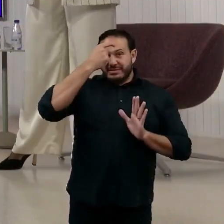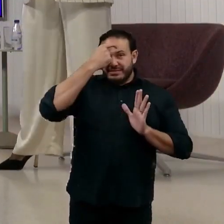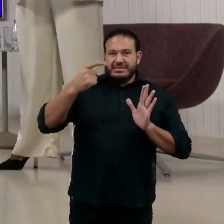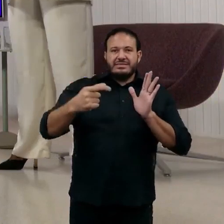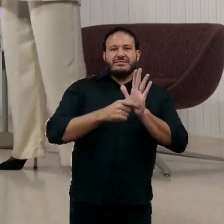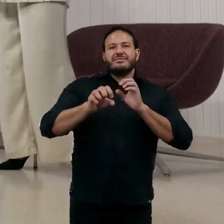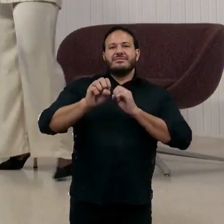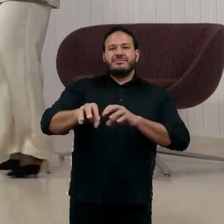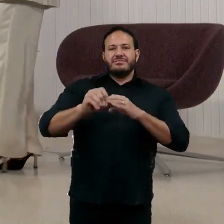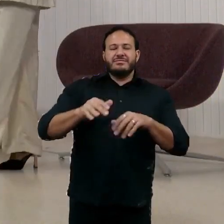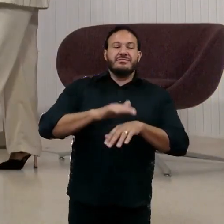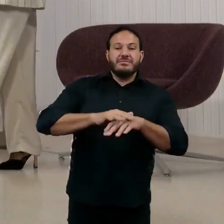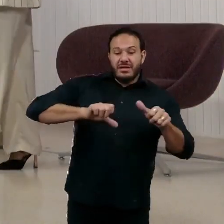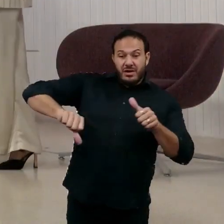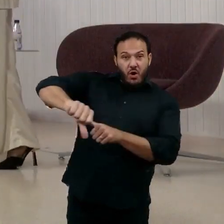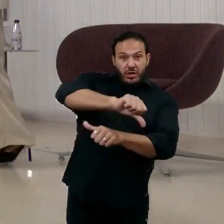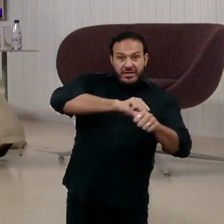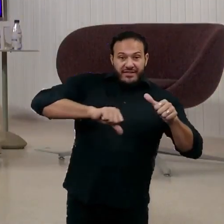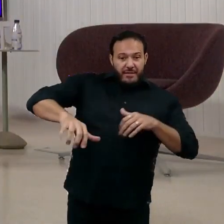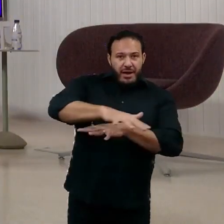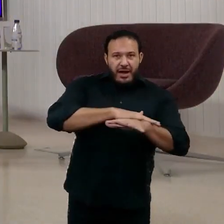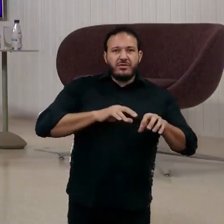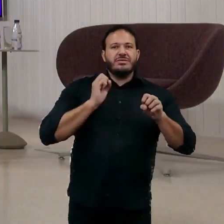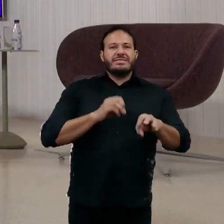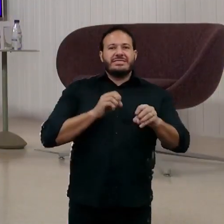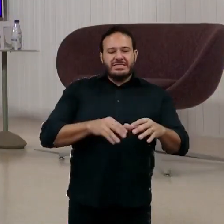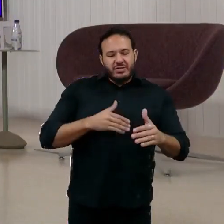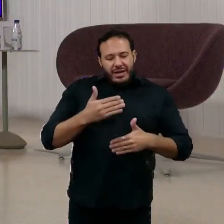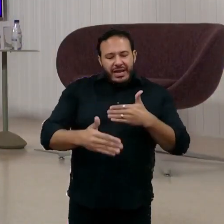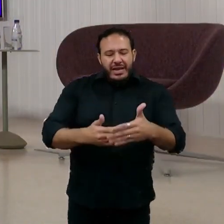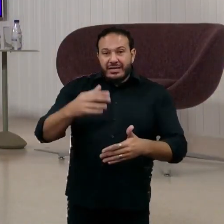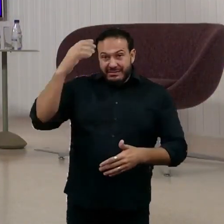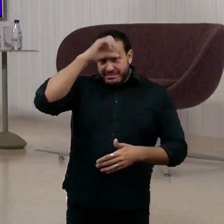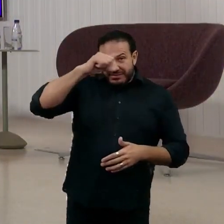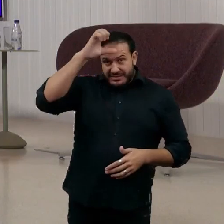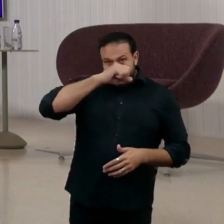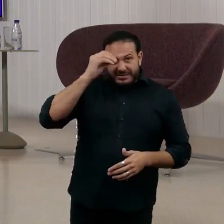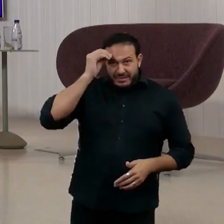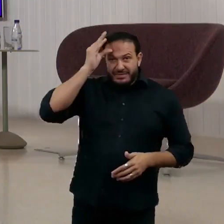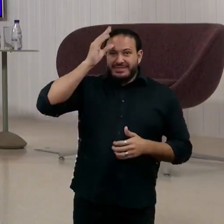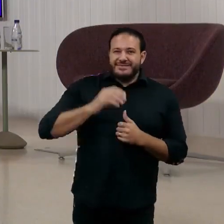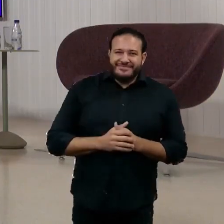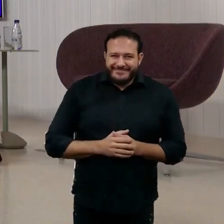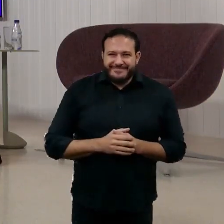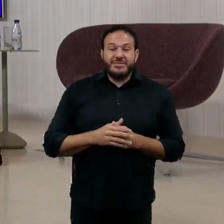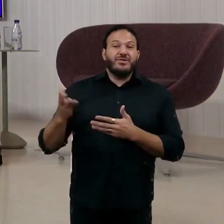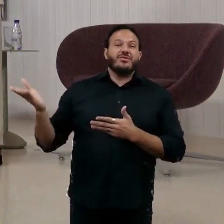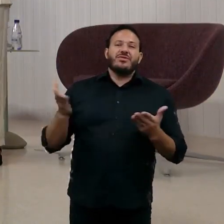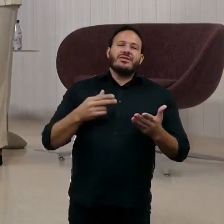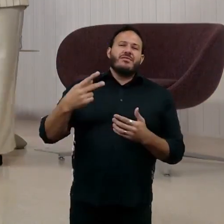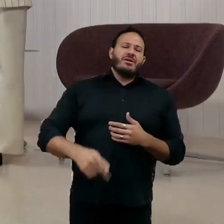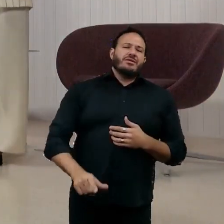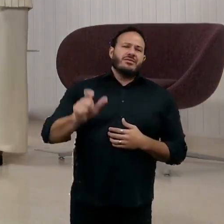Transformando o Ensino e a Aprendizagem. Para isso, nós trouxemos aqui um dos